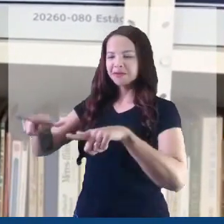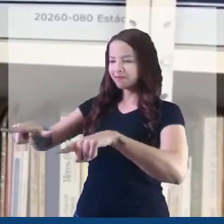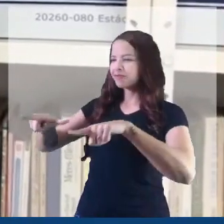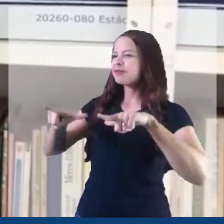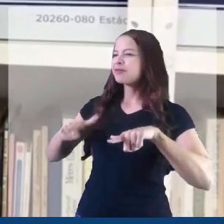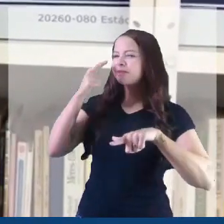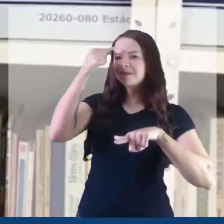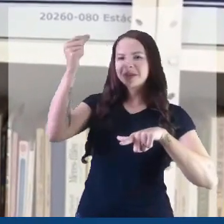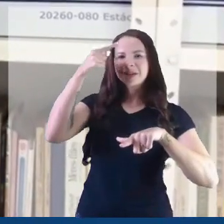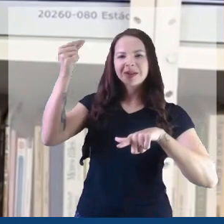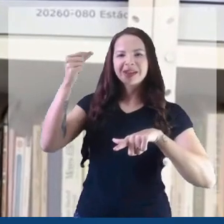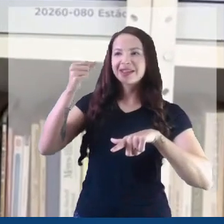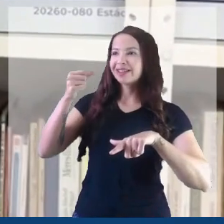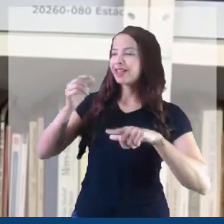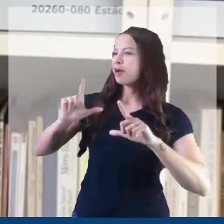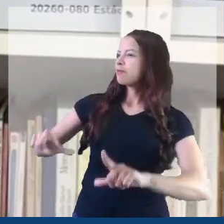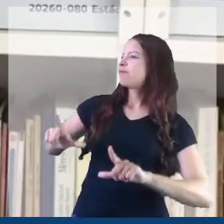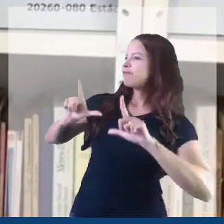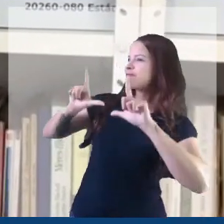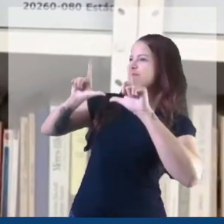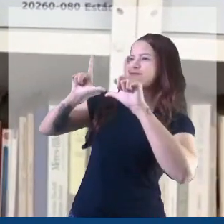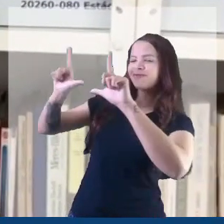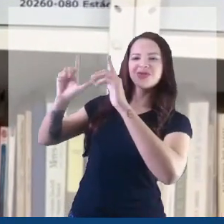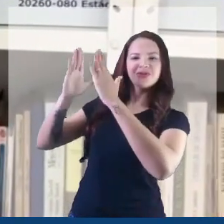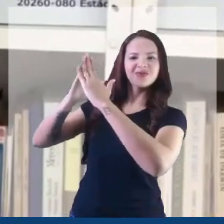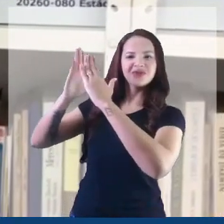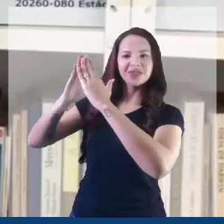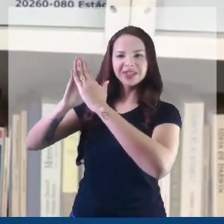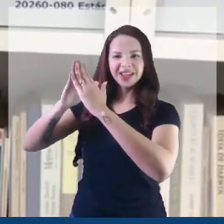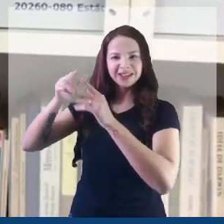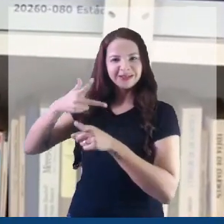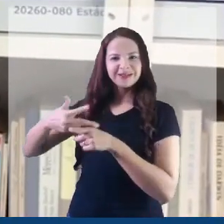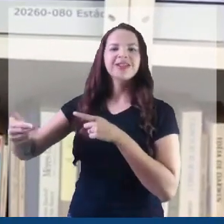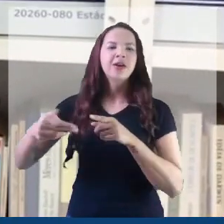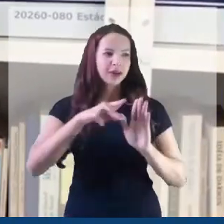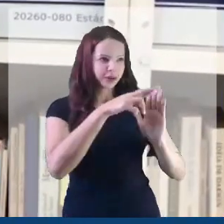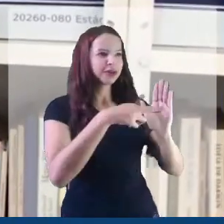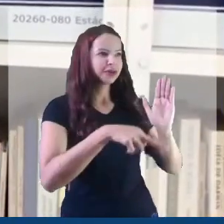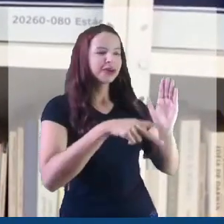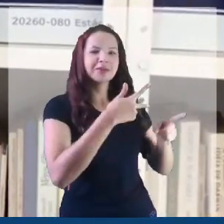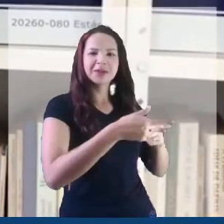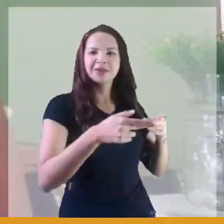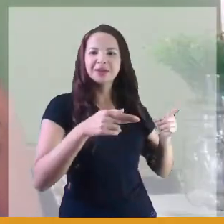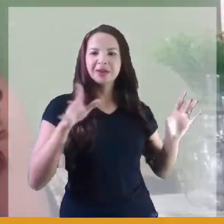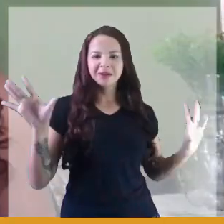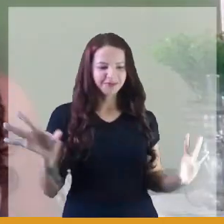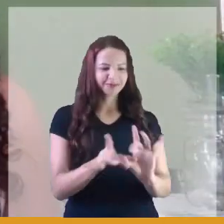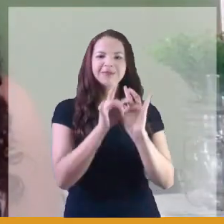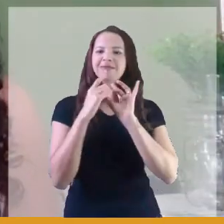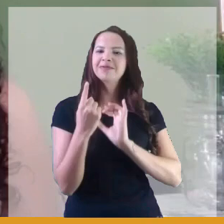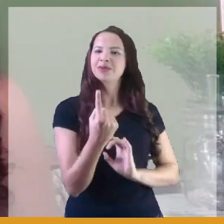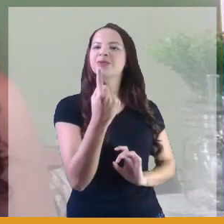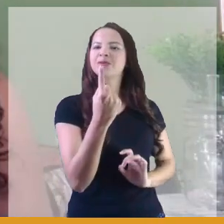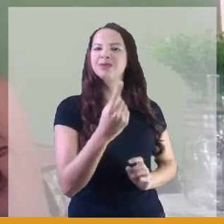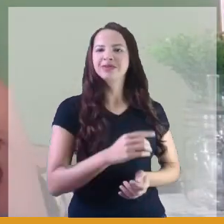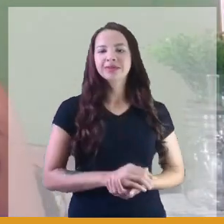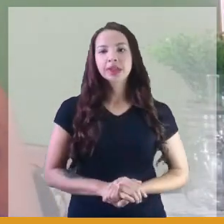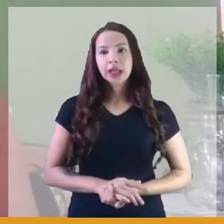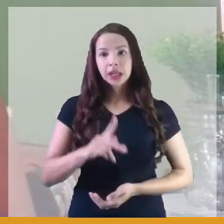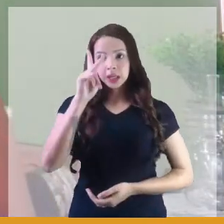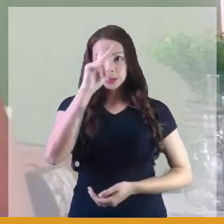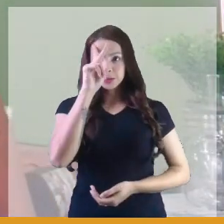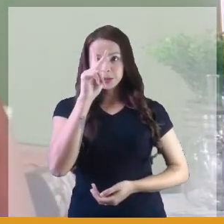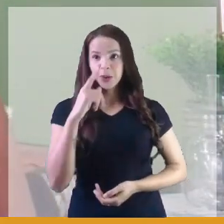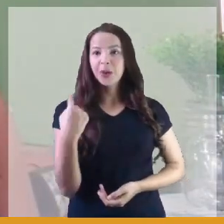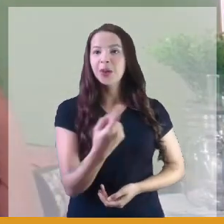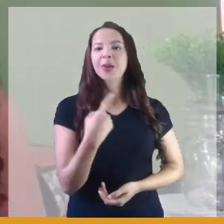orgulho, penduraram em suas paredes virgens o primeiro diploma de uma família inteira. A nossa história é escrita a partir de